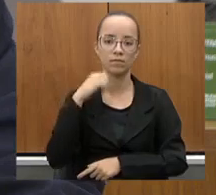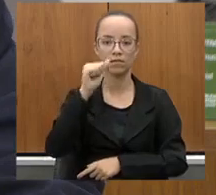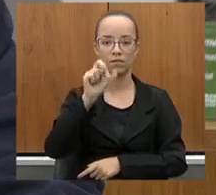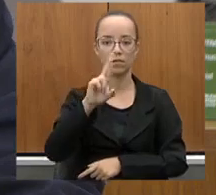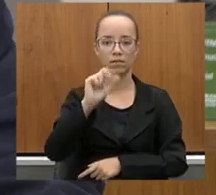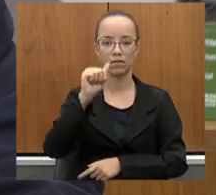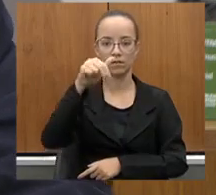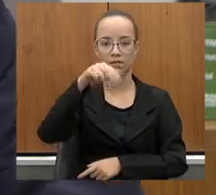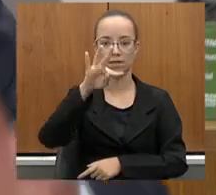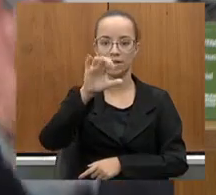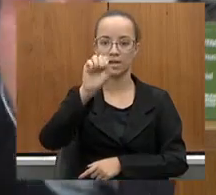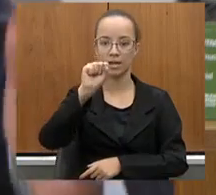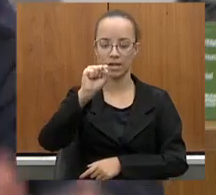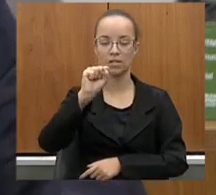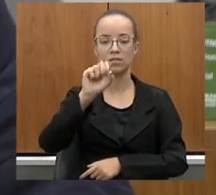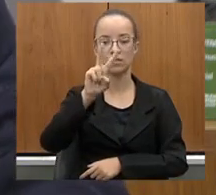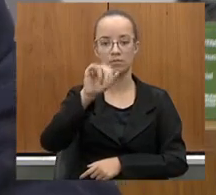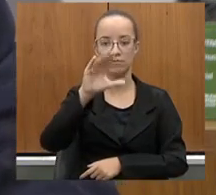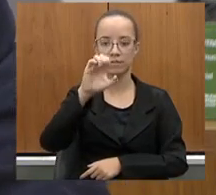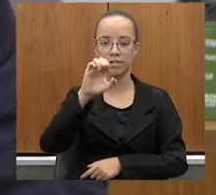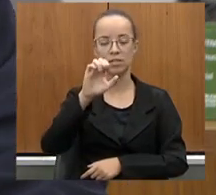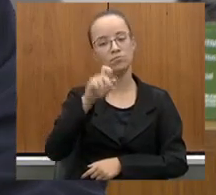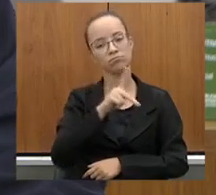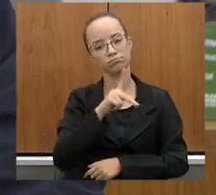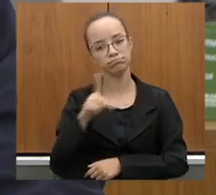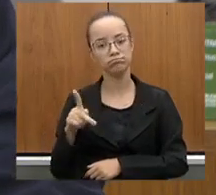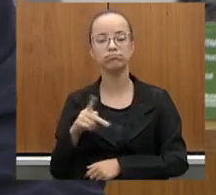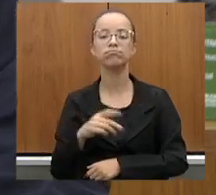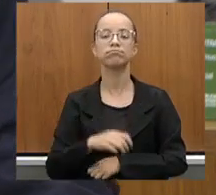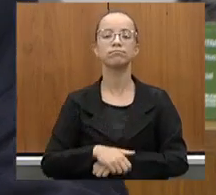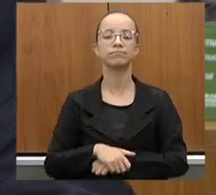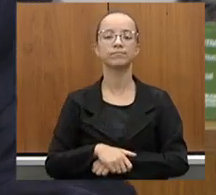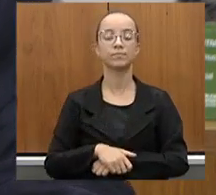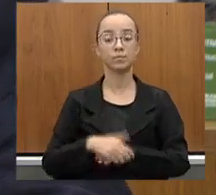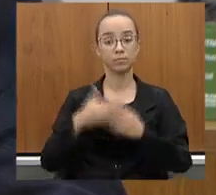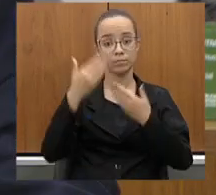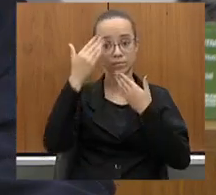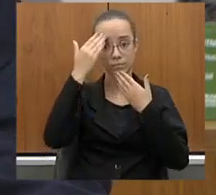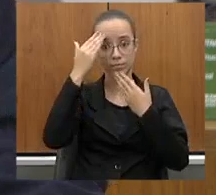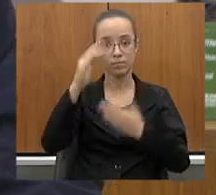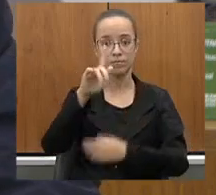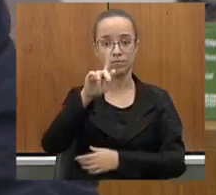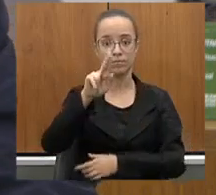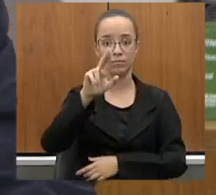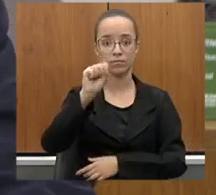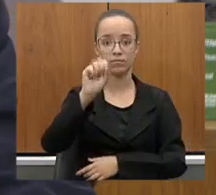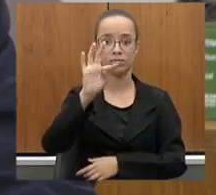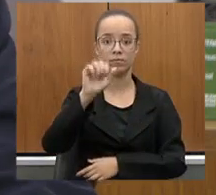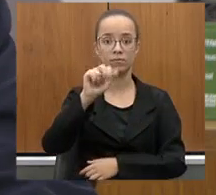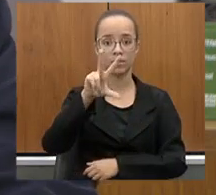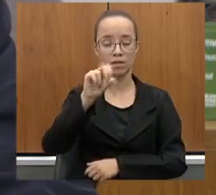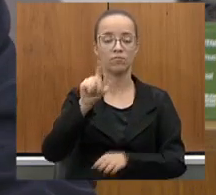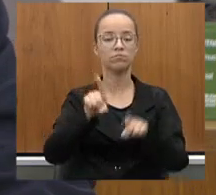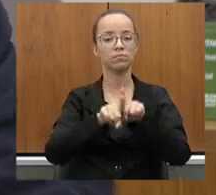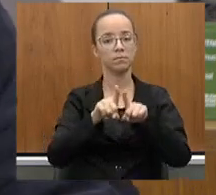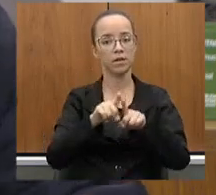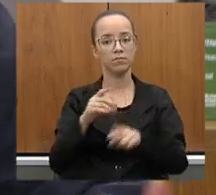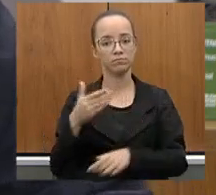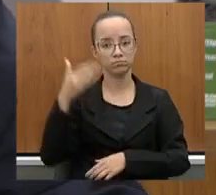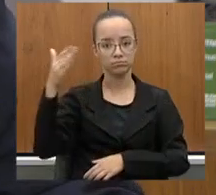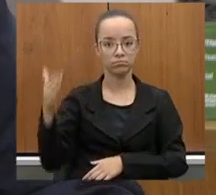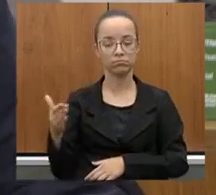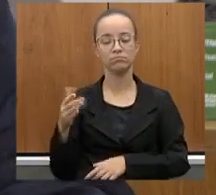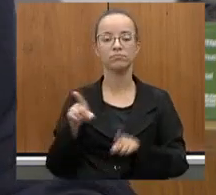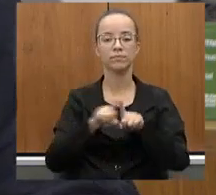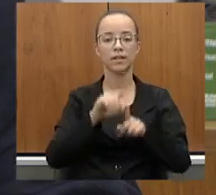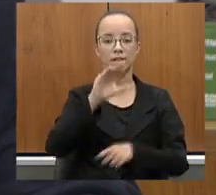vice-presidente desta casa, há longos anos também conosco. Quero cumprimentar o Gustavo Santana, que está aqui ao nosso lado, a deputada